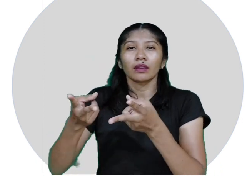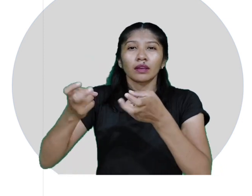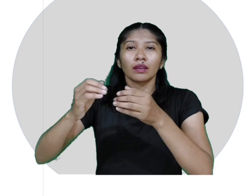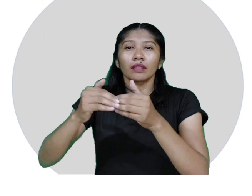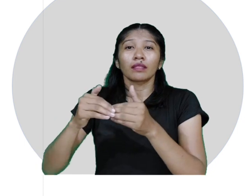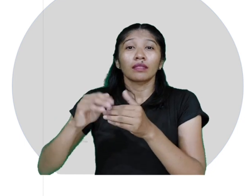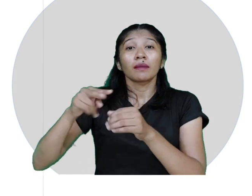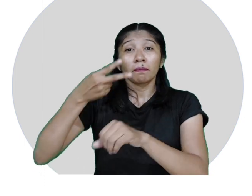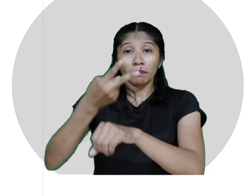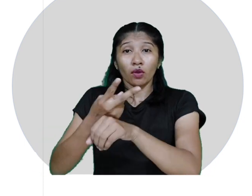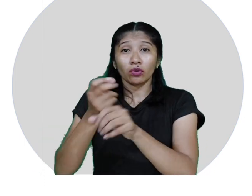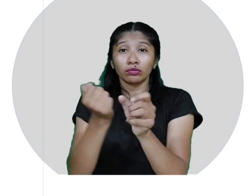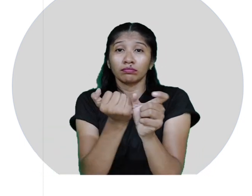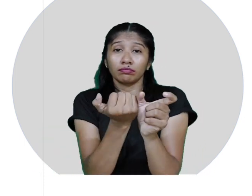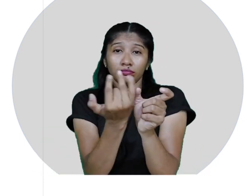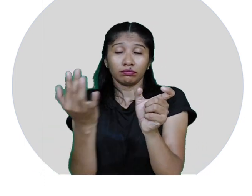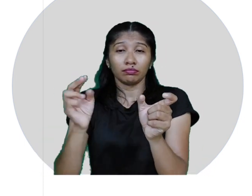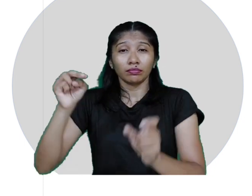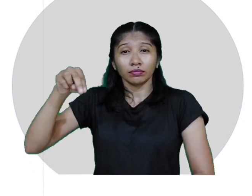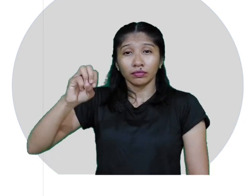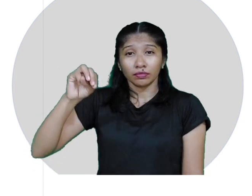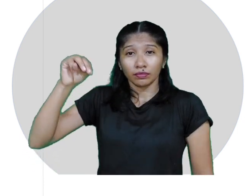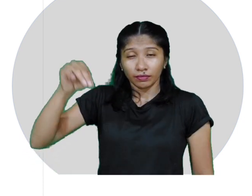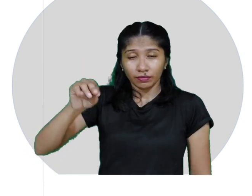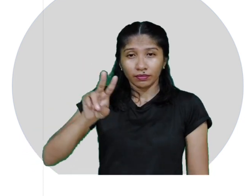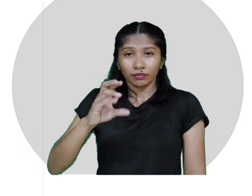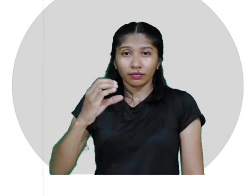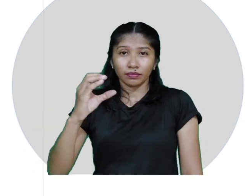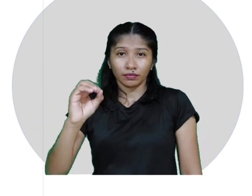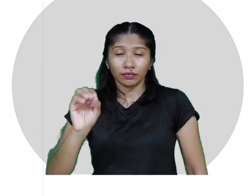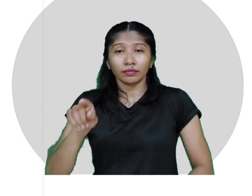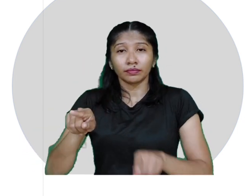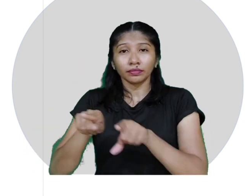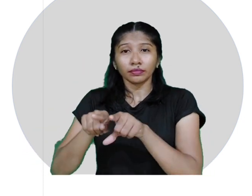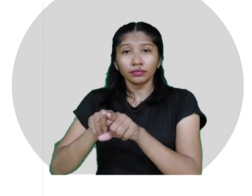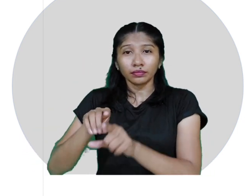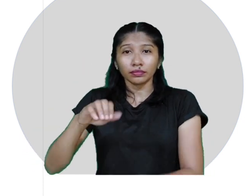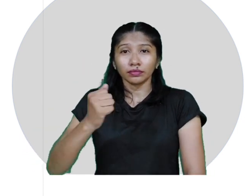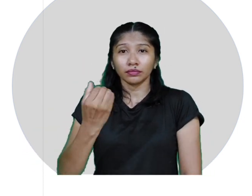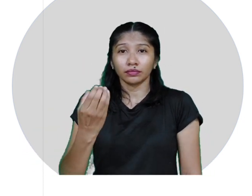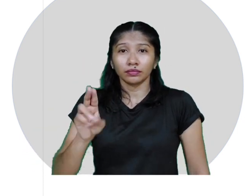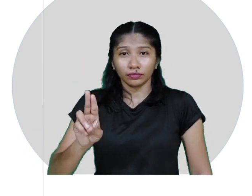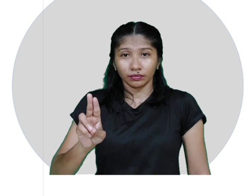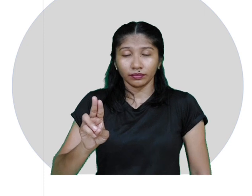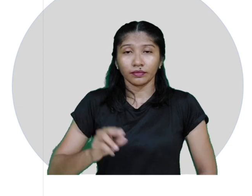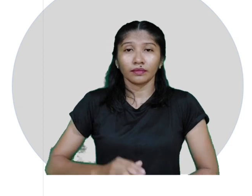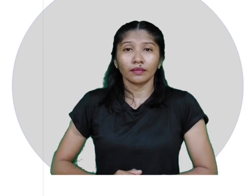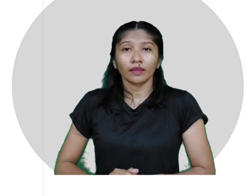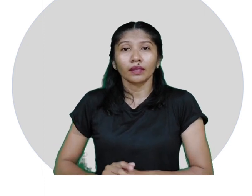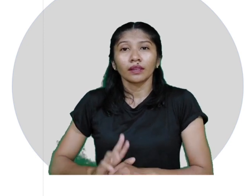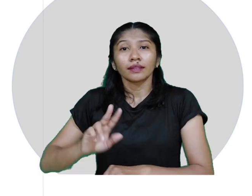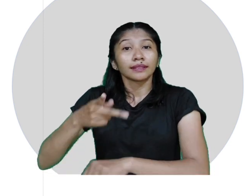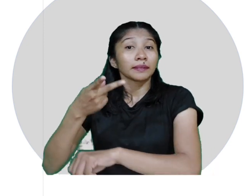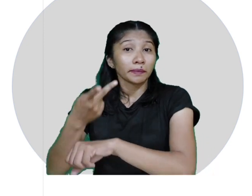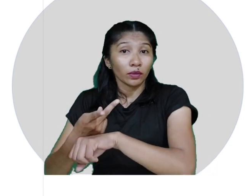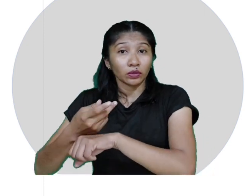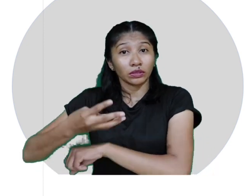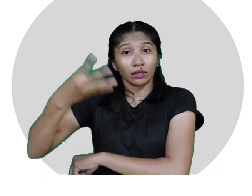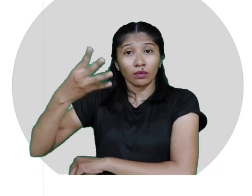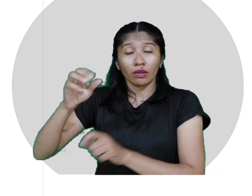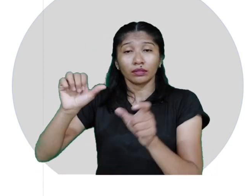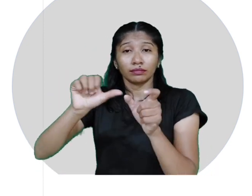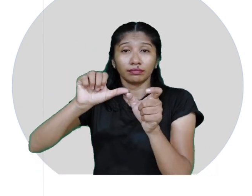plural do nominativo, vocativo e acusativo. Em boa verdade, a quarta declinação